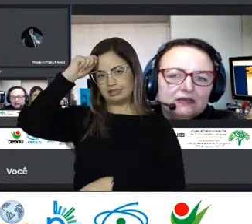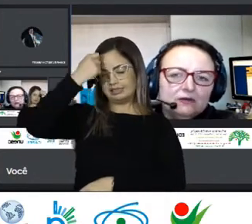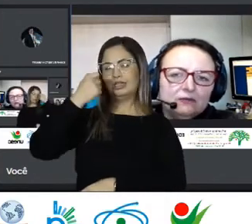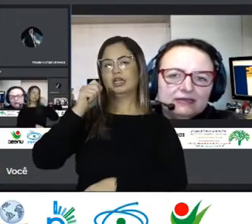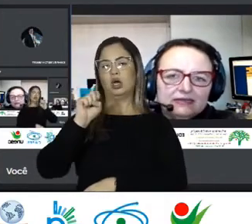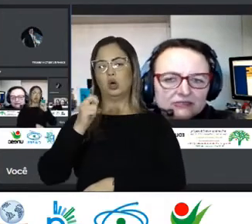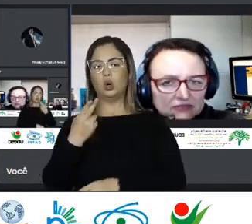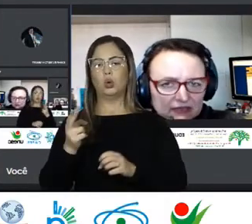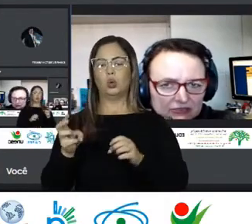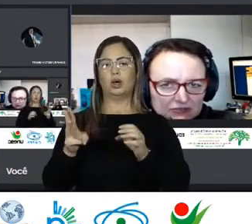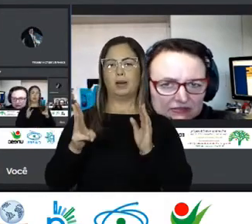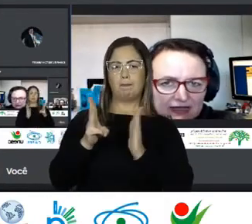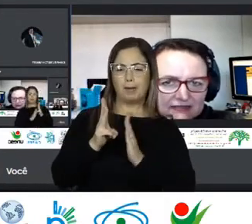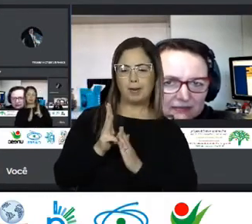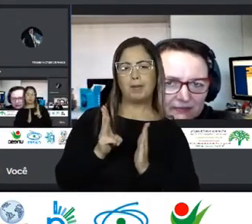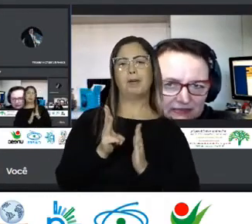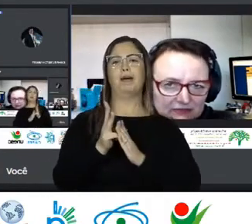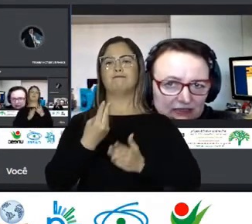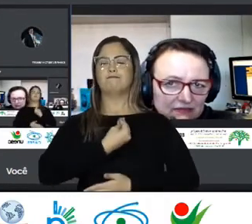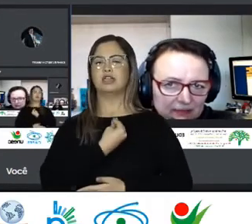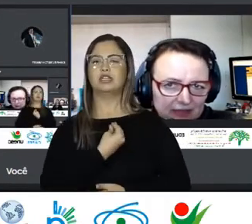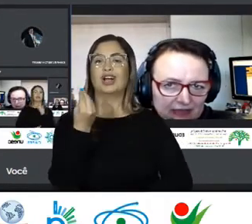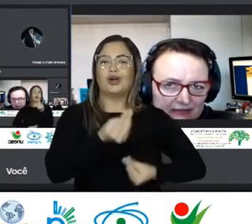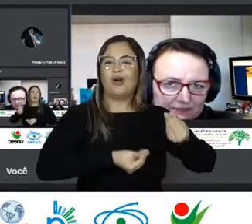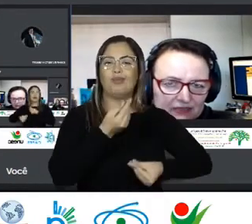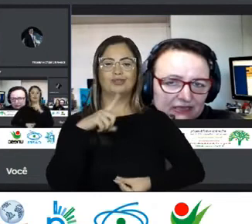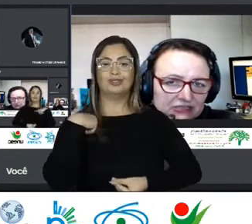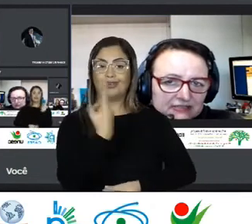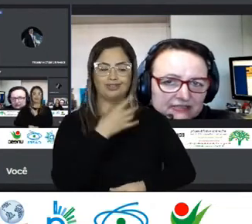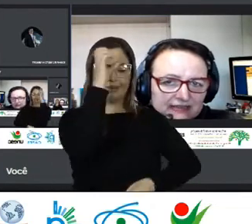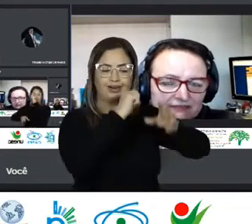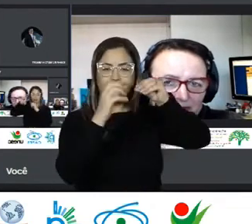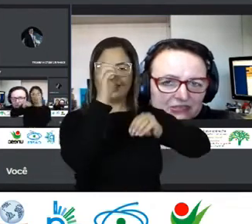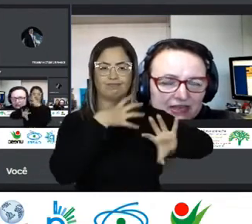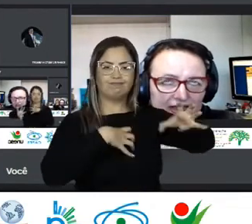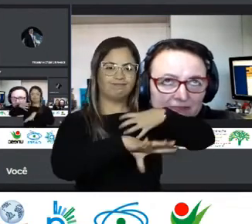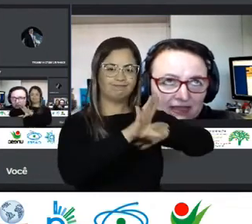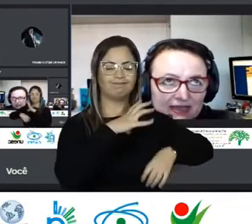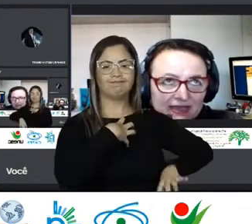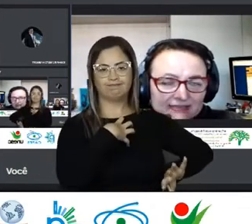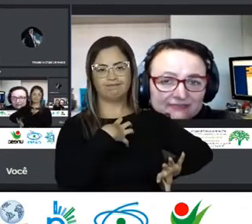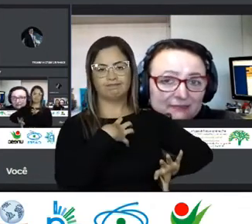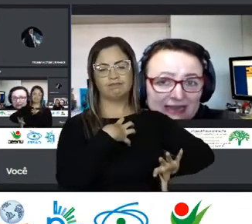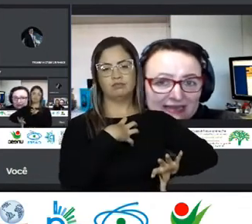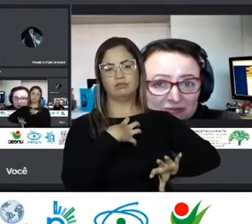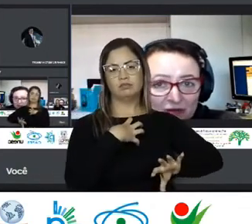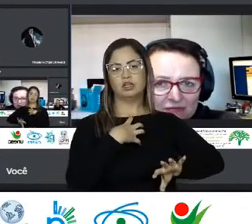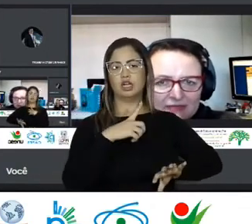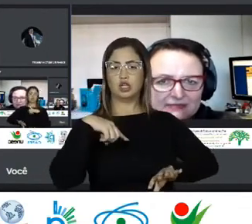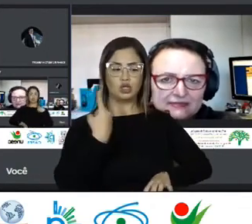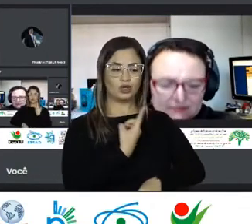Indígena Uma criança De outra religiosidade Esteja passando Aquilo também E a gente De certa forma Já se